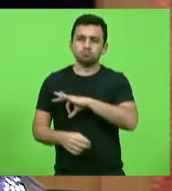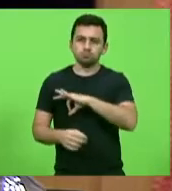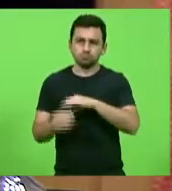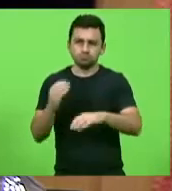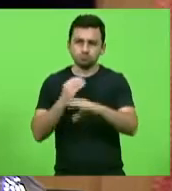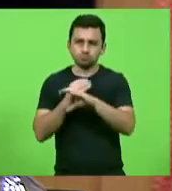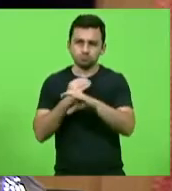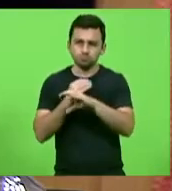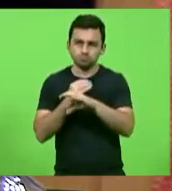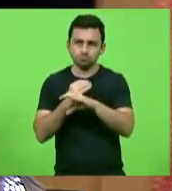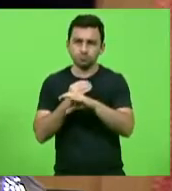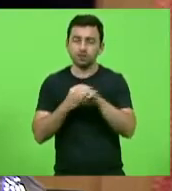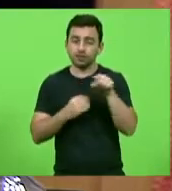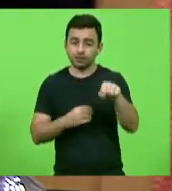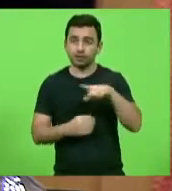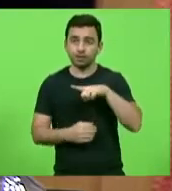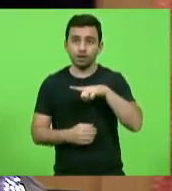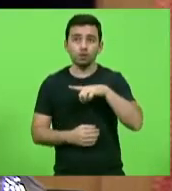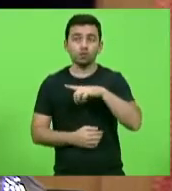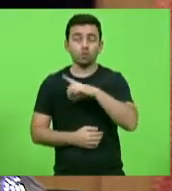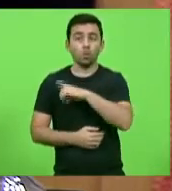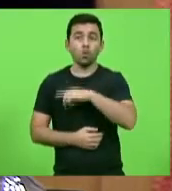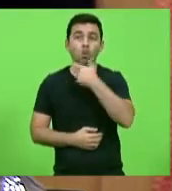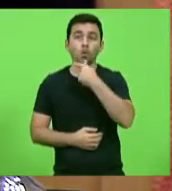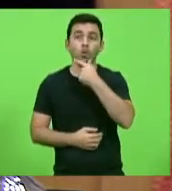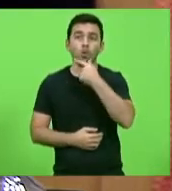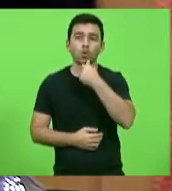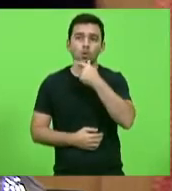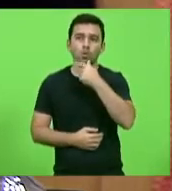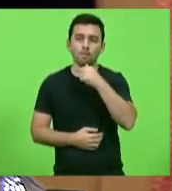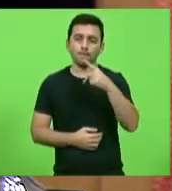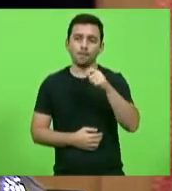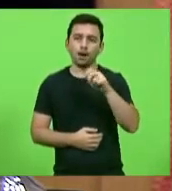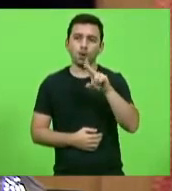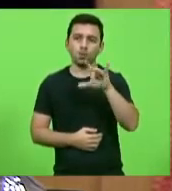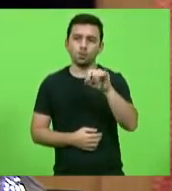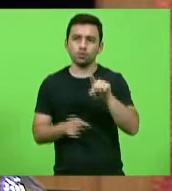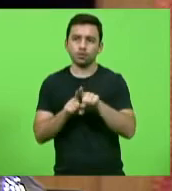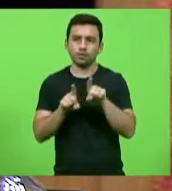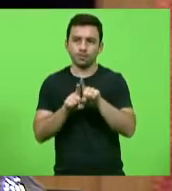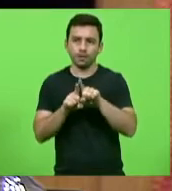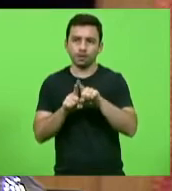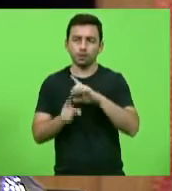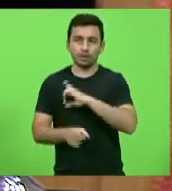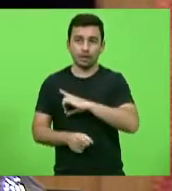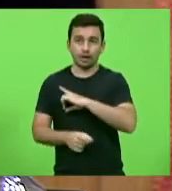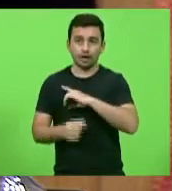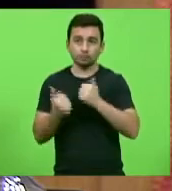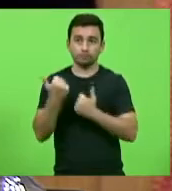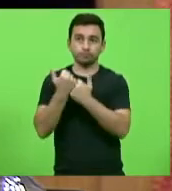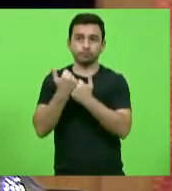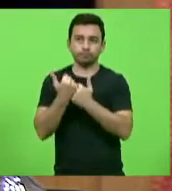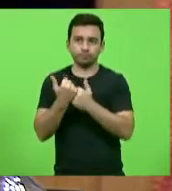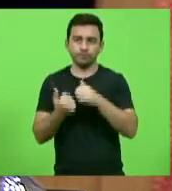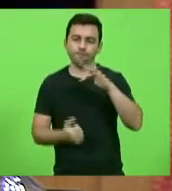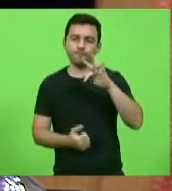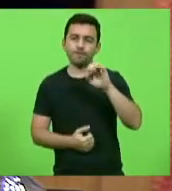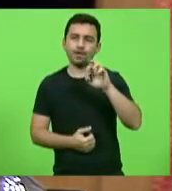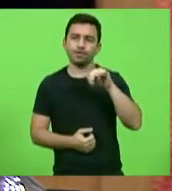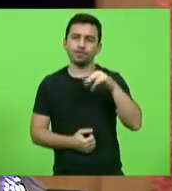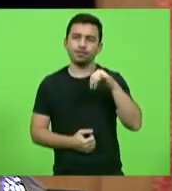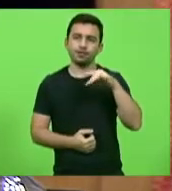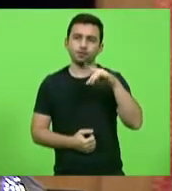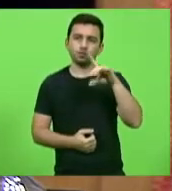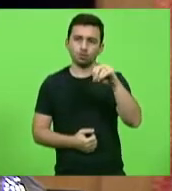delegado geral, Paulo Coelho, e o delegado adjunto, Fernando Calfas, numa reunião